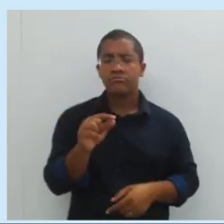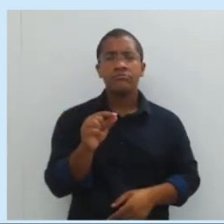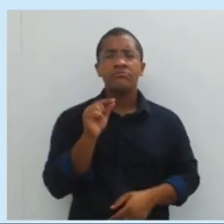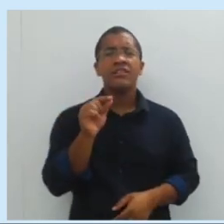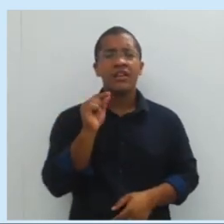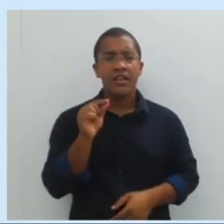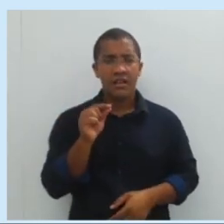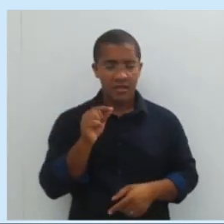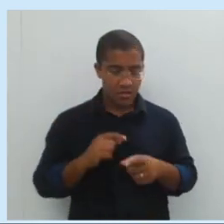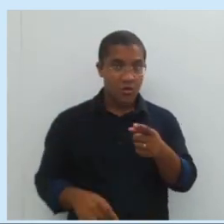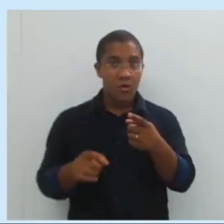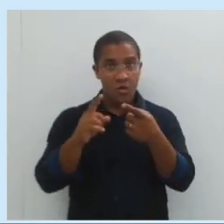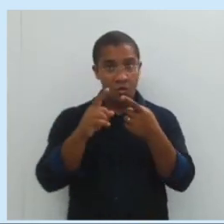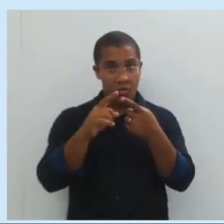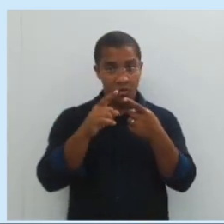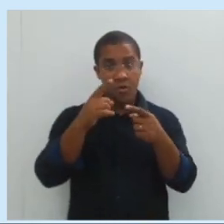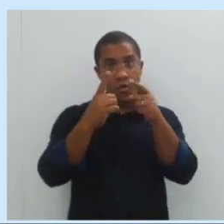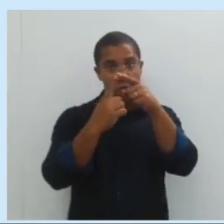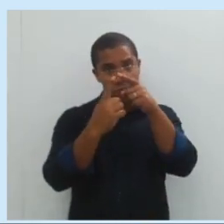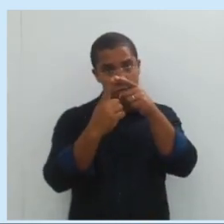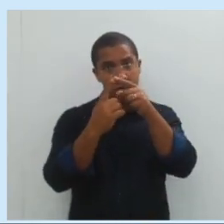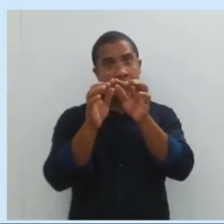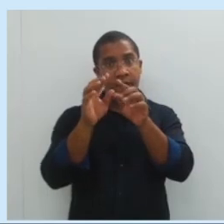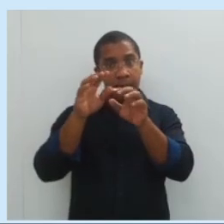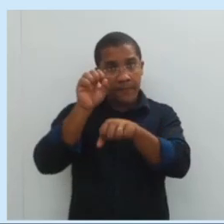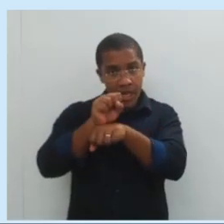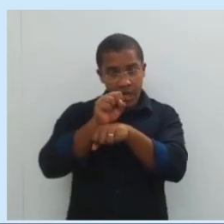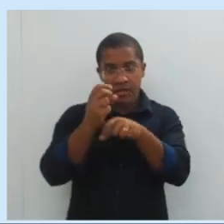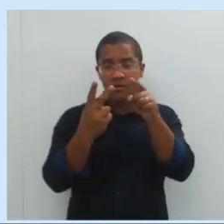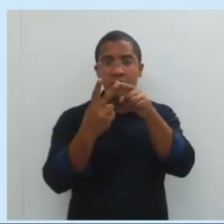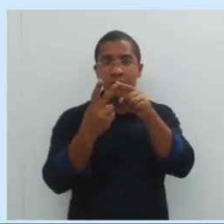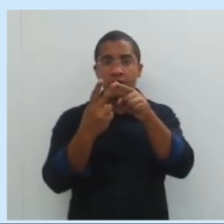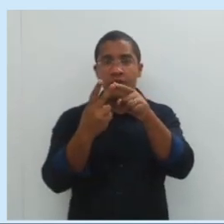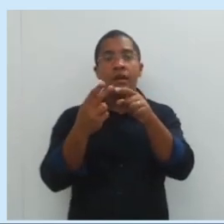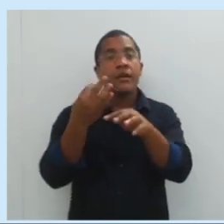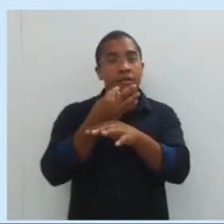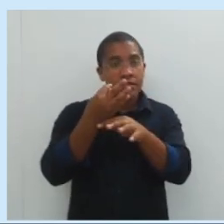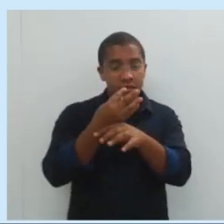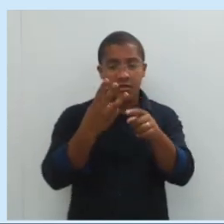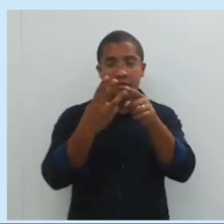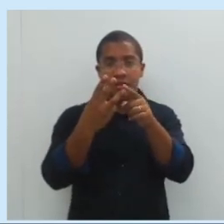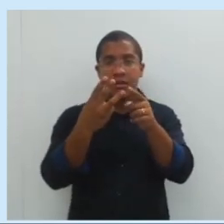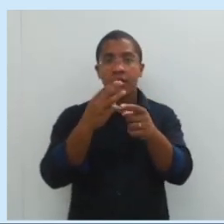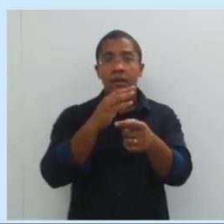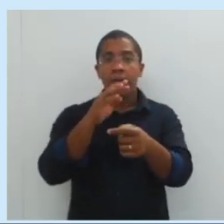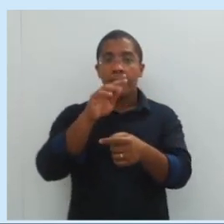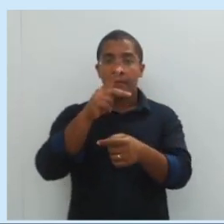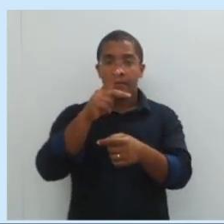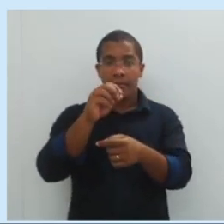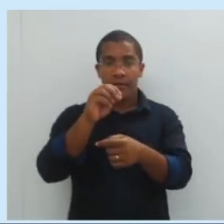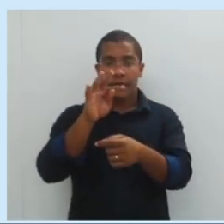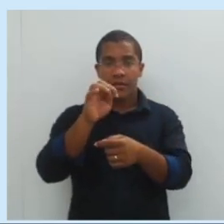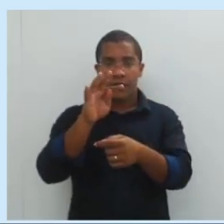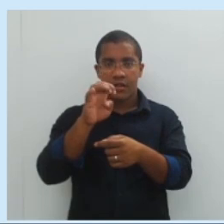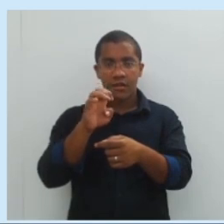fixo, ou é a força resistente, ou é a força potente. Se for o ponto fixo, é a alavanca